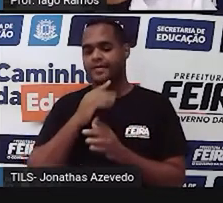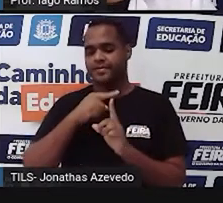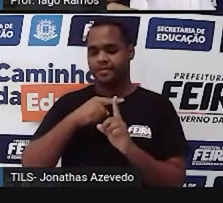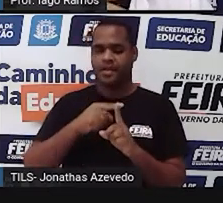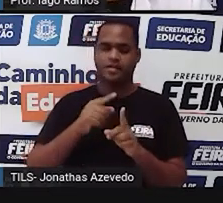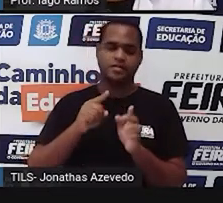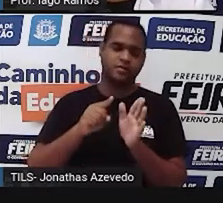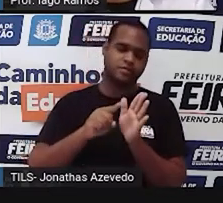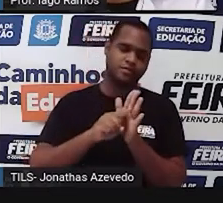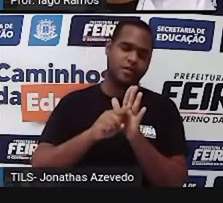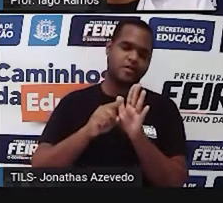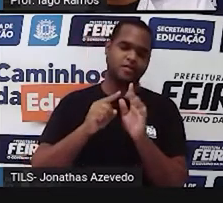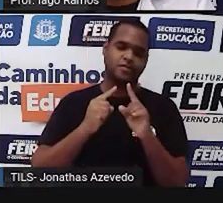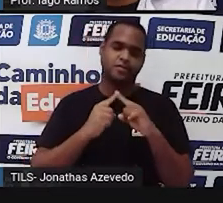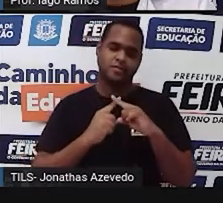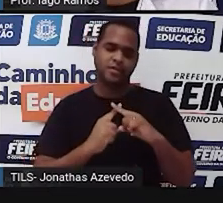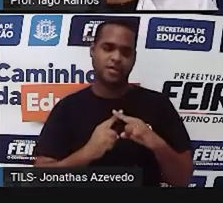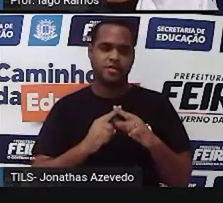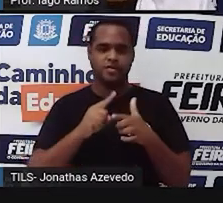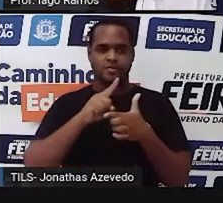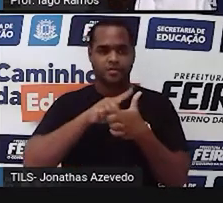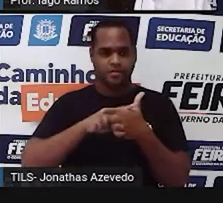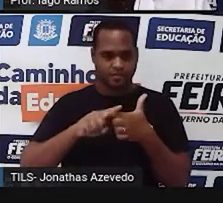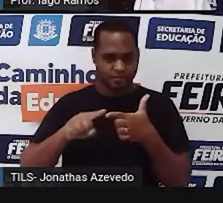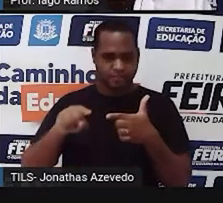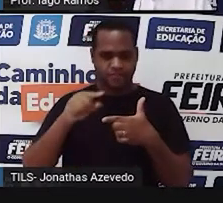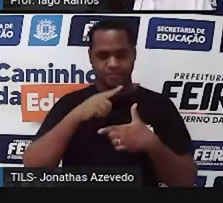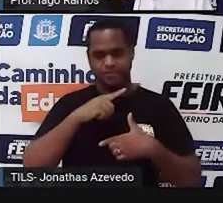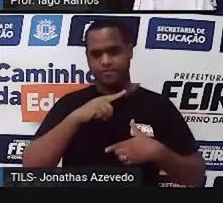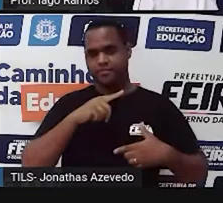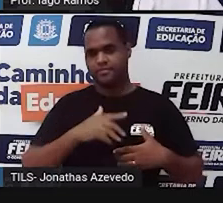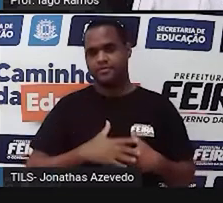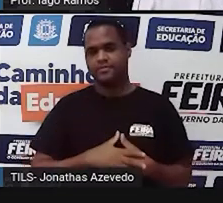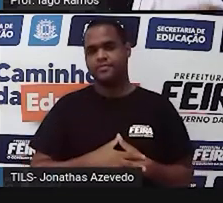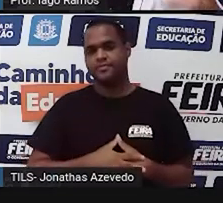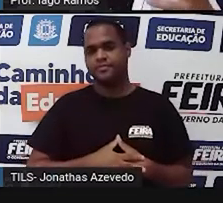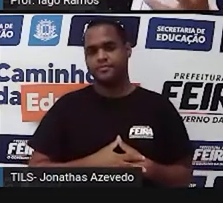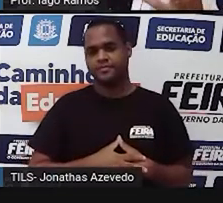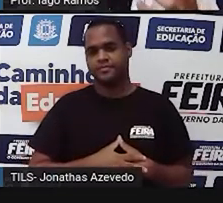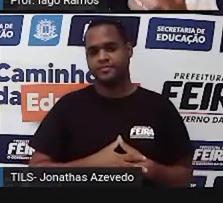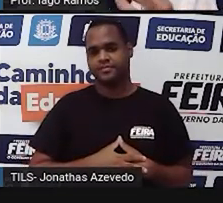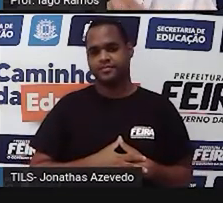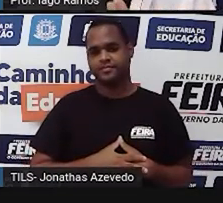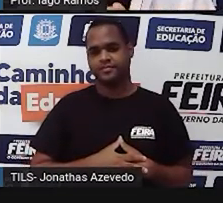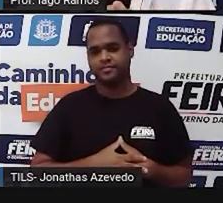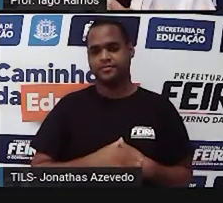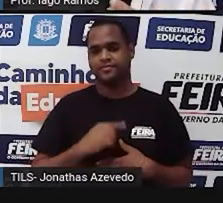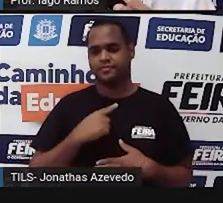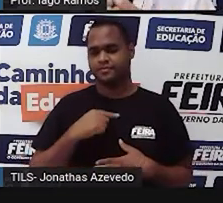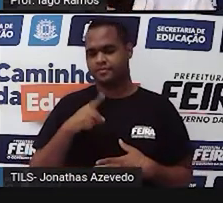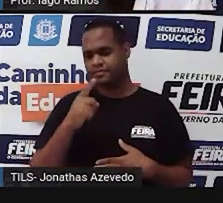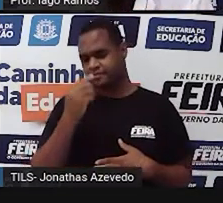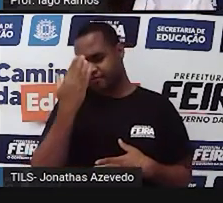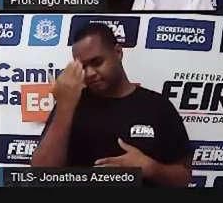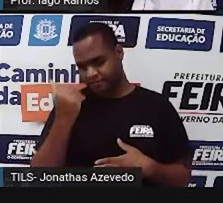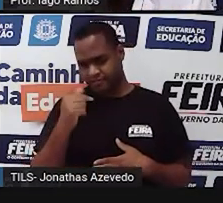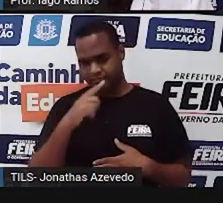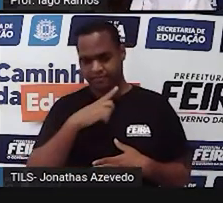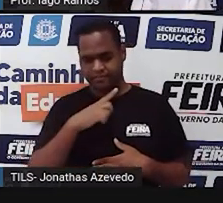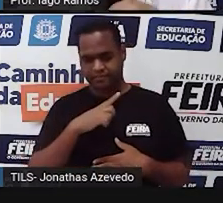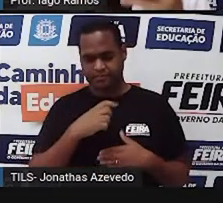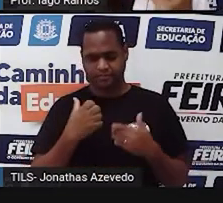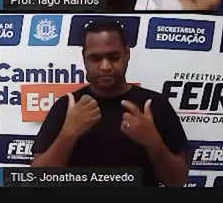subtração, multiplicação e divisão, certo? E a gente vai ver como é que isso funciona para entender